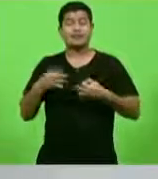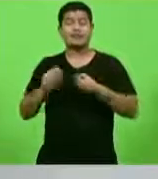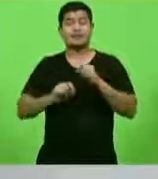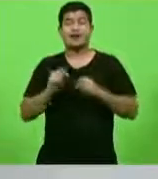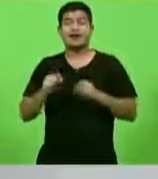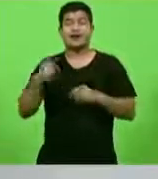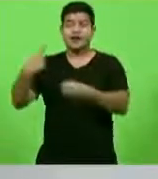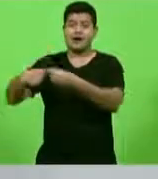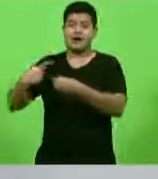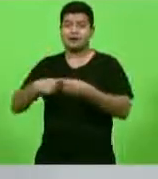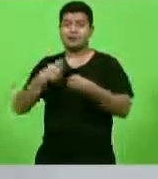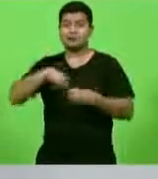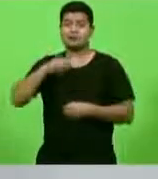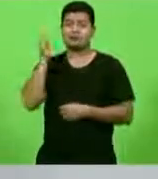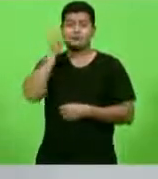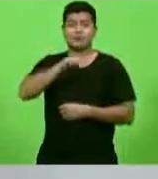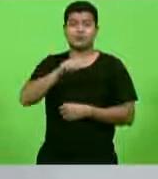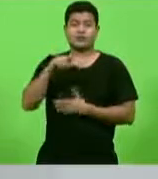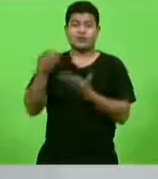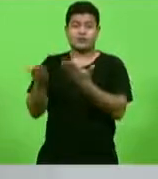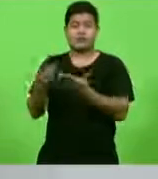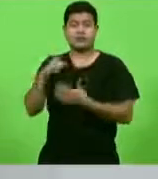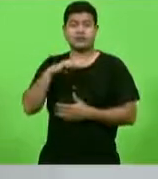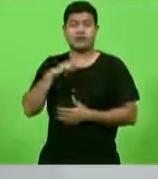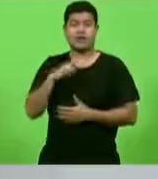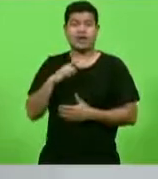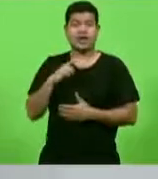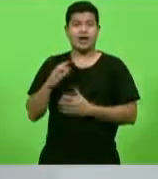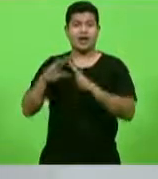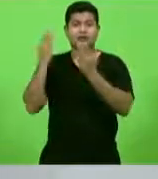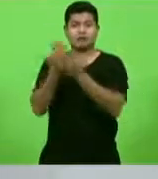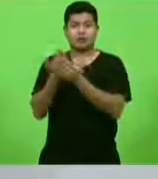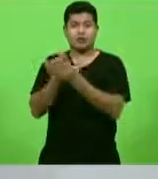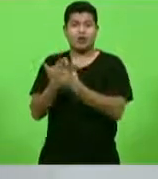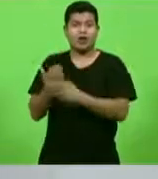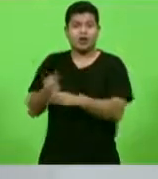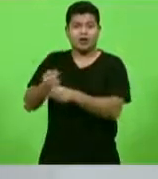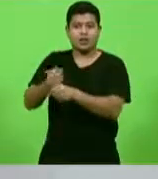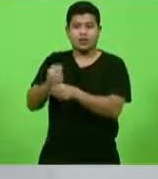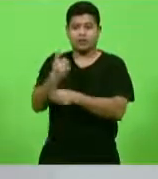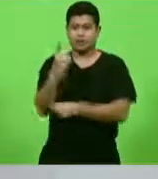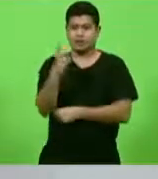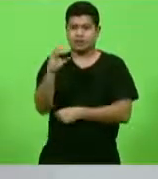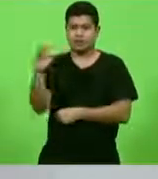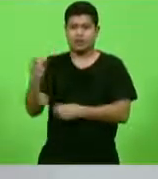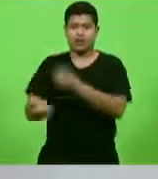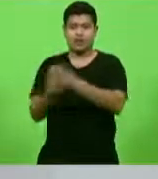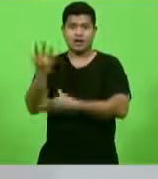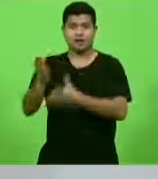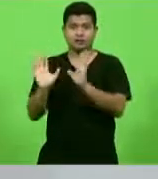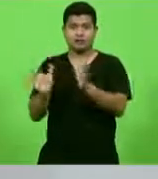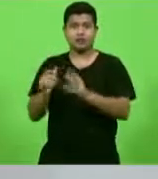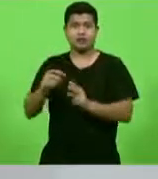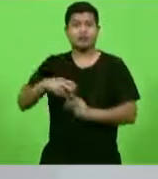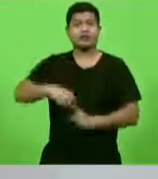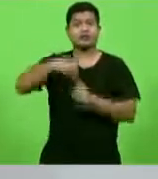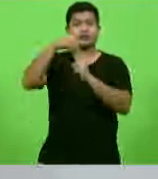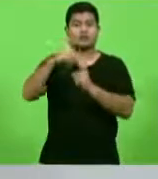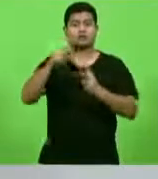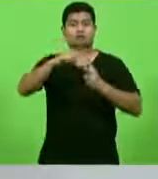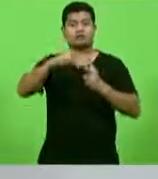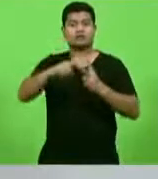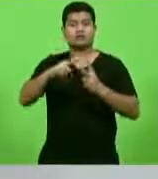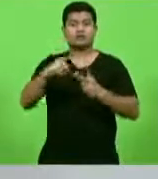a confirmação de que existiam escolas centenárias. E eu destaco aqui duas escolas em Brusque,